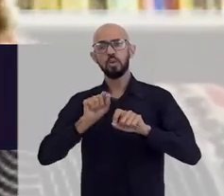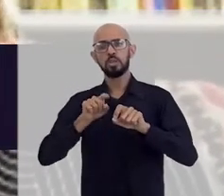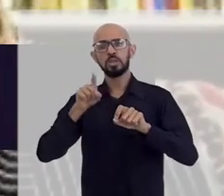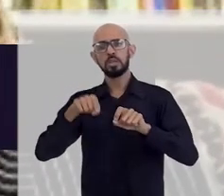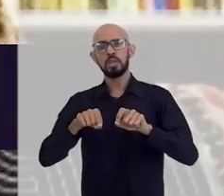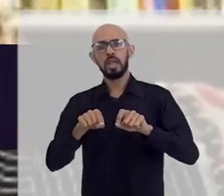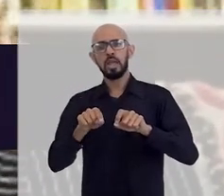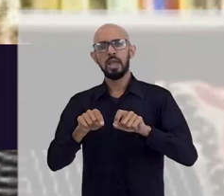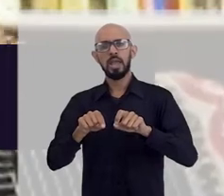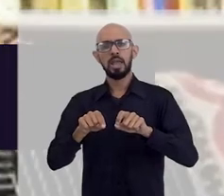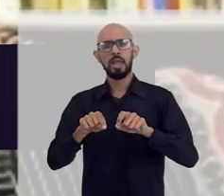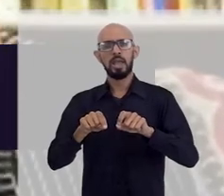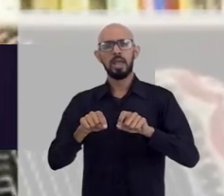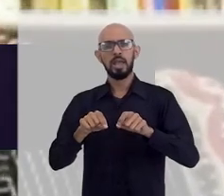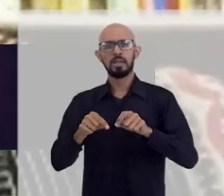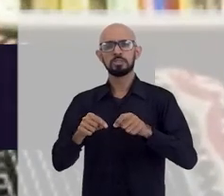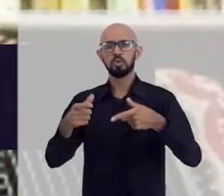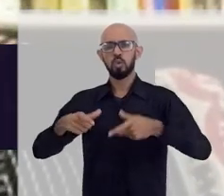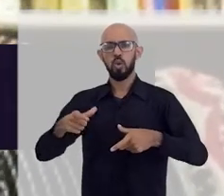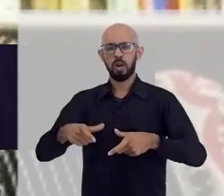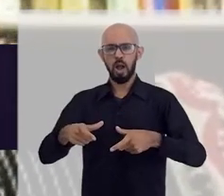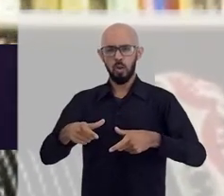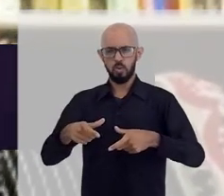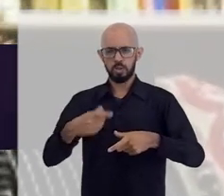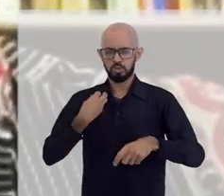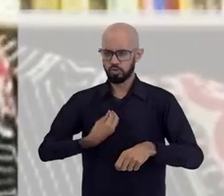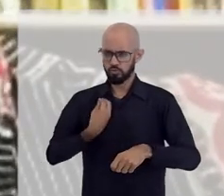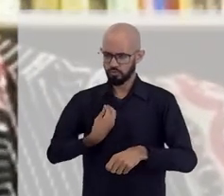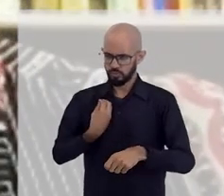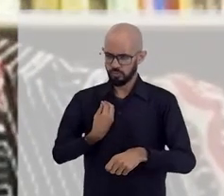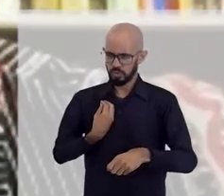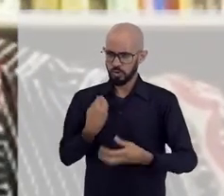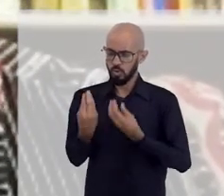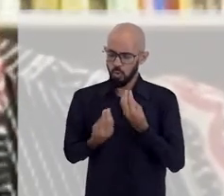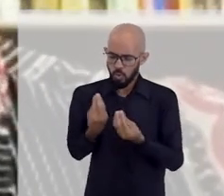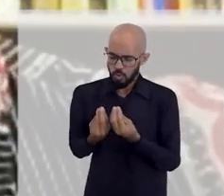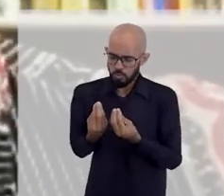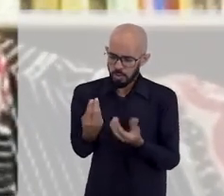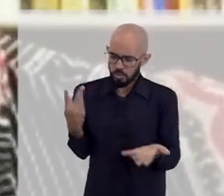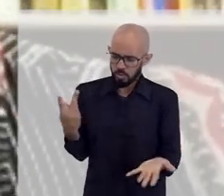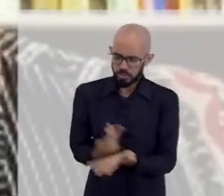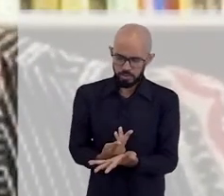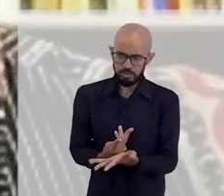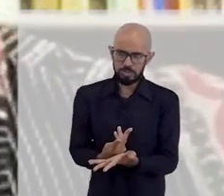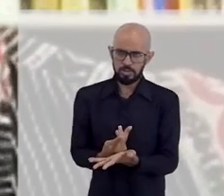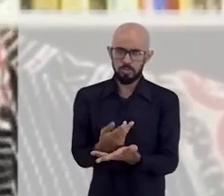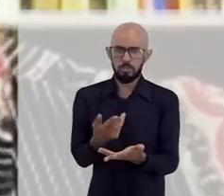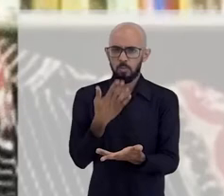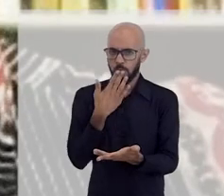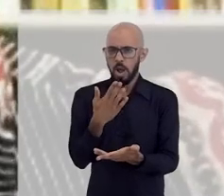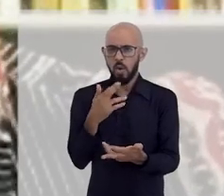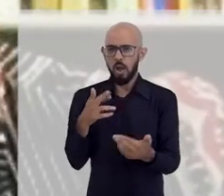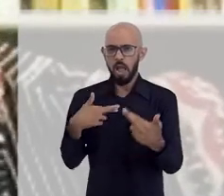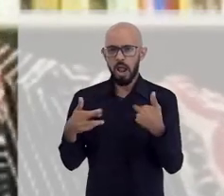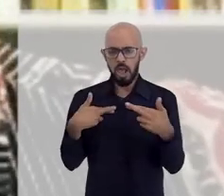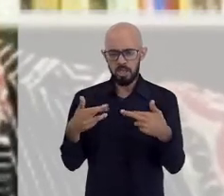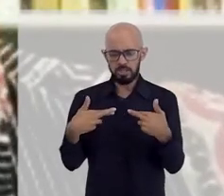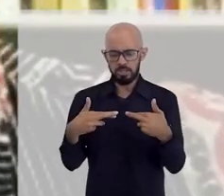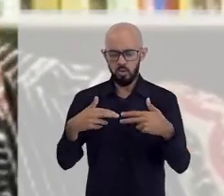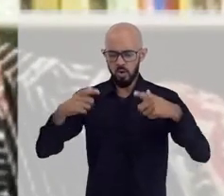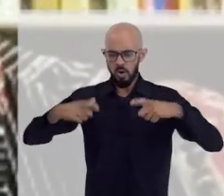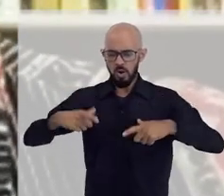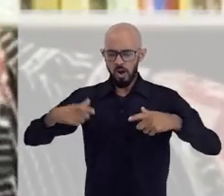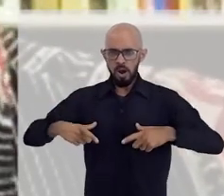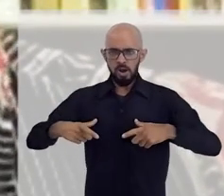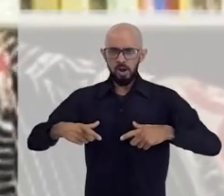esse espaço que nós ocupamos, né? Do que é constituído, como é que se coloca, como é que se dá isso, qual é a nossa relação com esse espaço